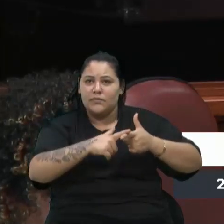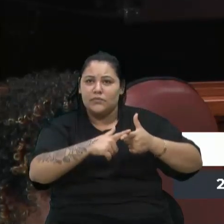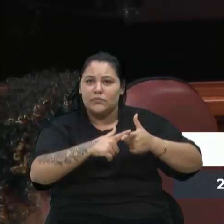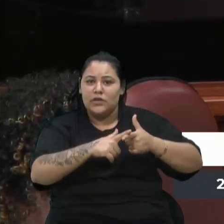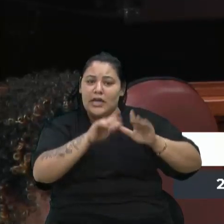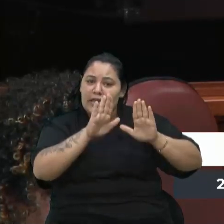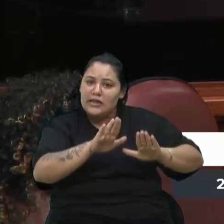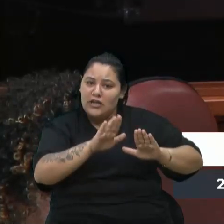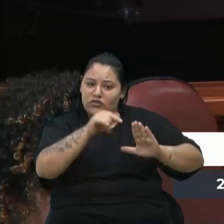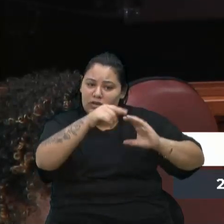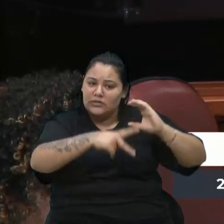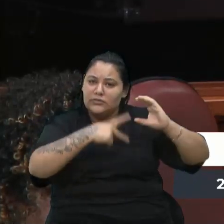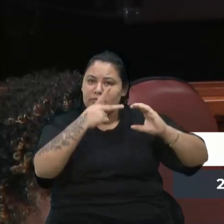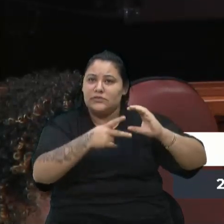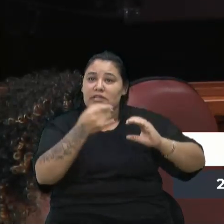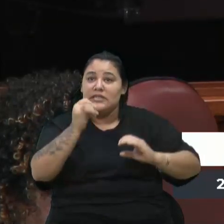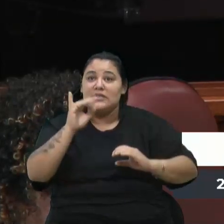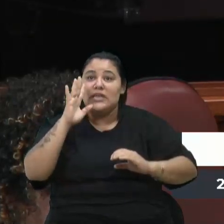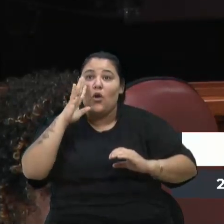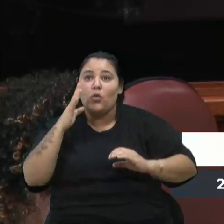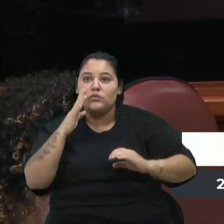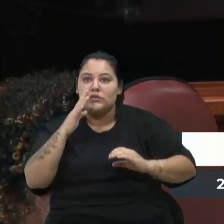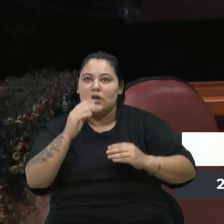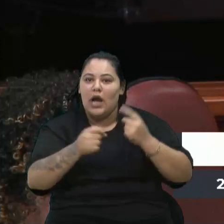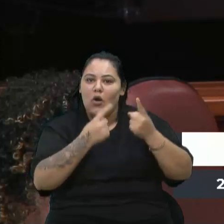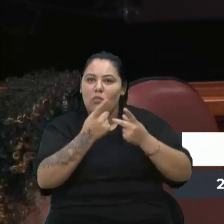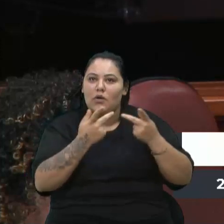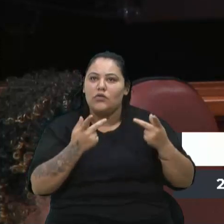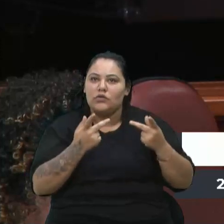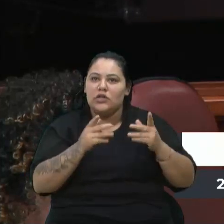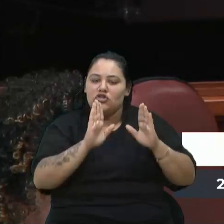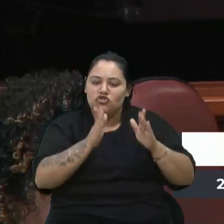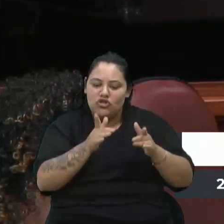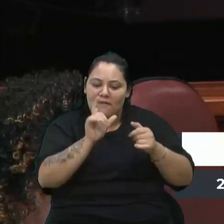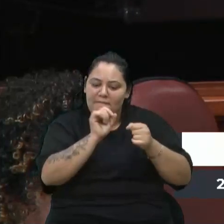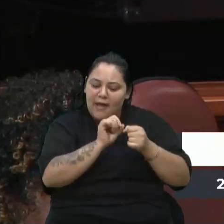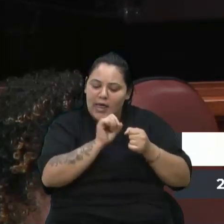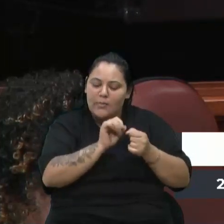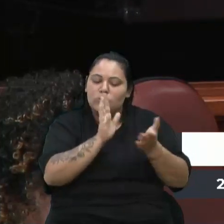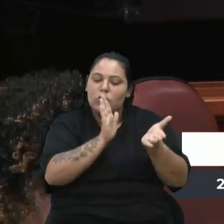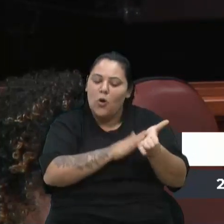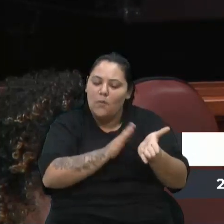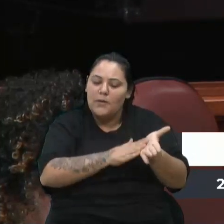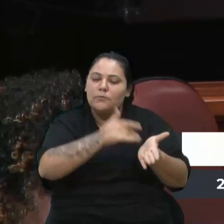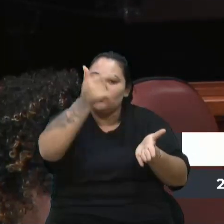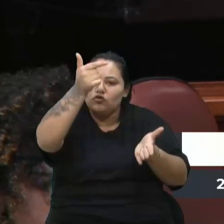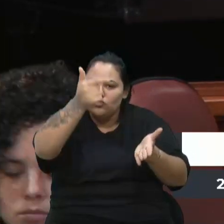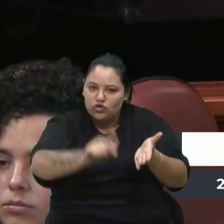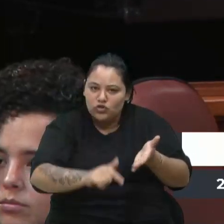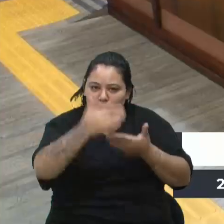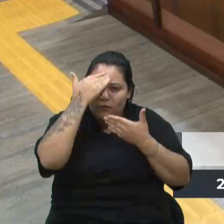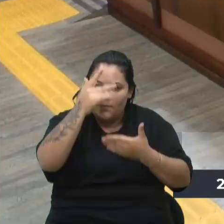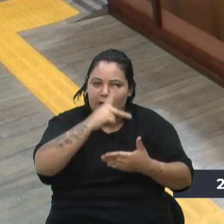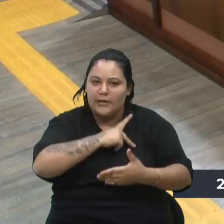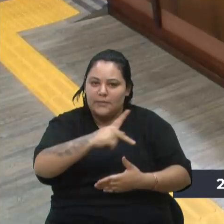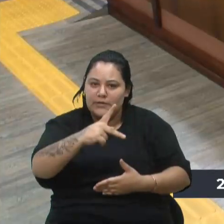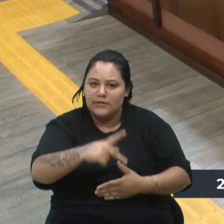anais, que, caso aconteça alguma coisa aí na frente, nós falamos e cobramos mais uma vez. Obrigado, presidente. Obrigado. Gladys